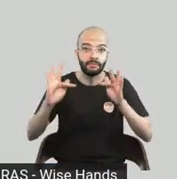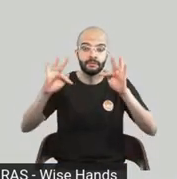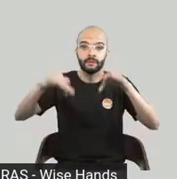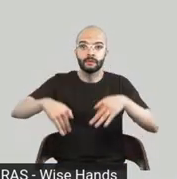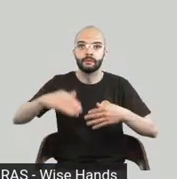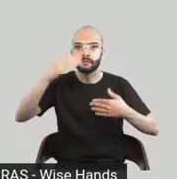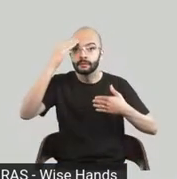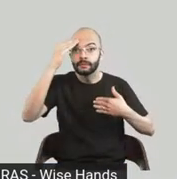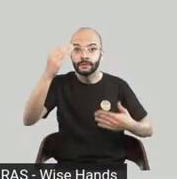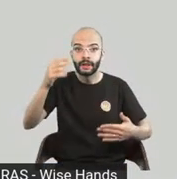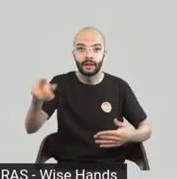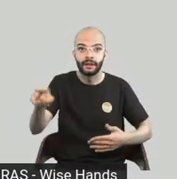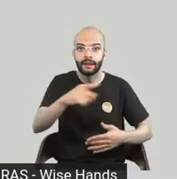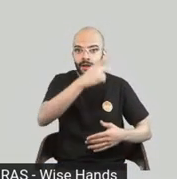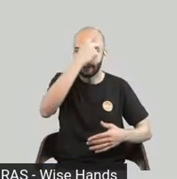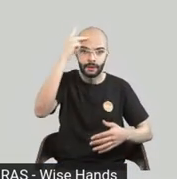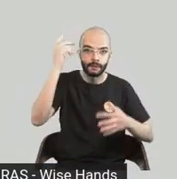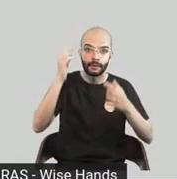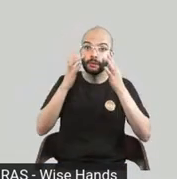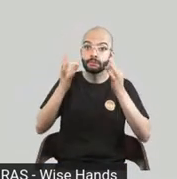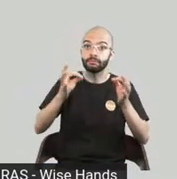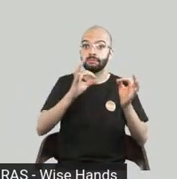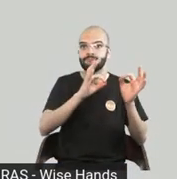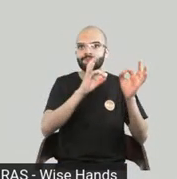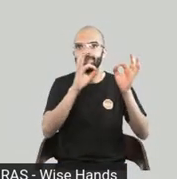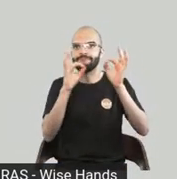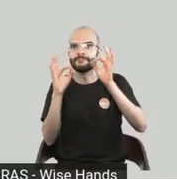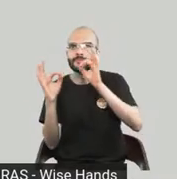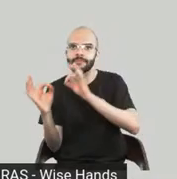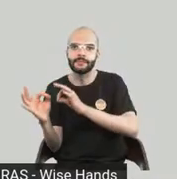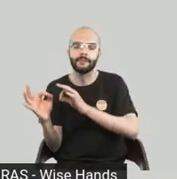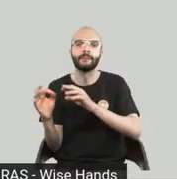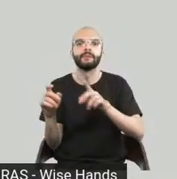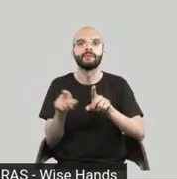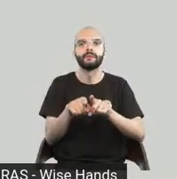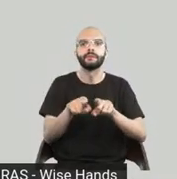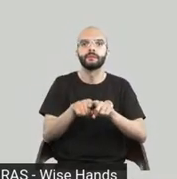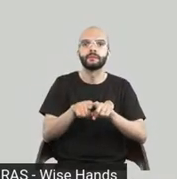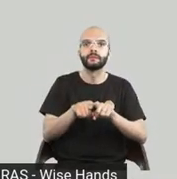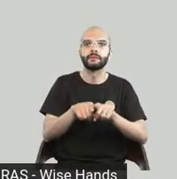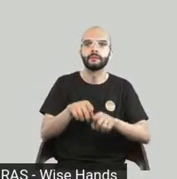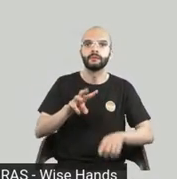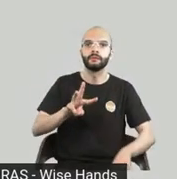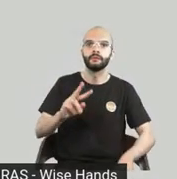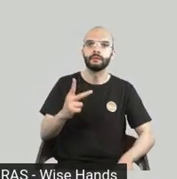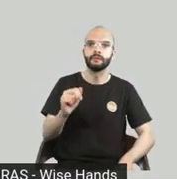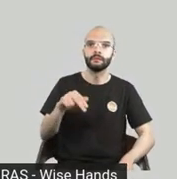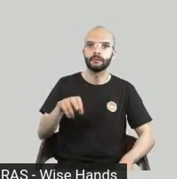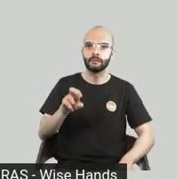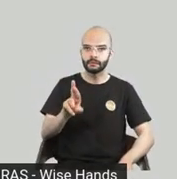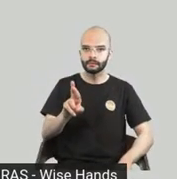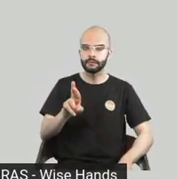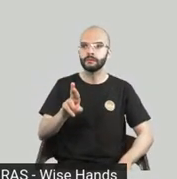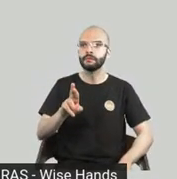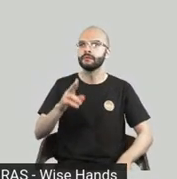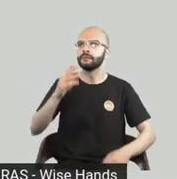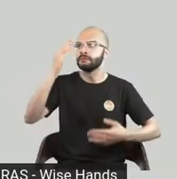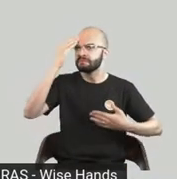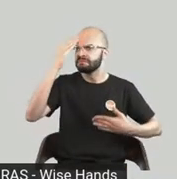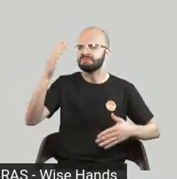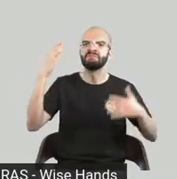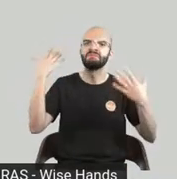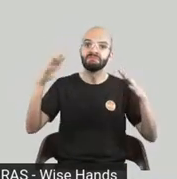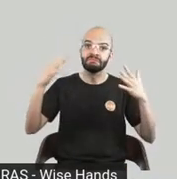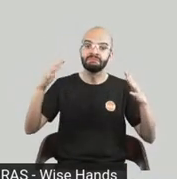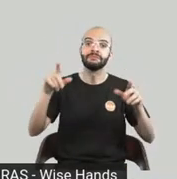audiência agradecer a vocês convidados ao Honor pela mediação aliás parabéns antecipada também o